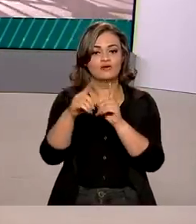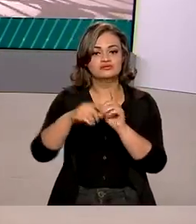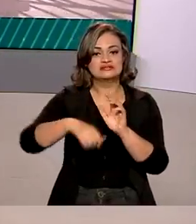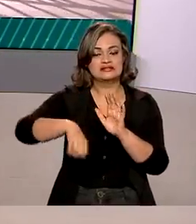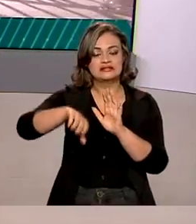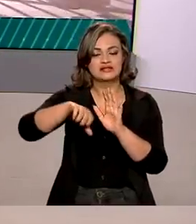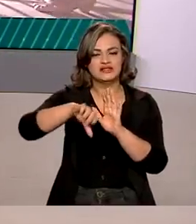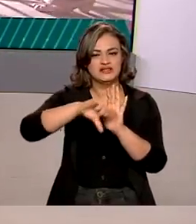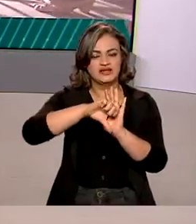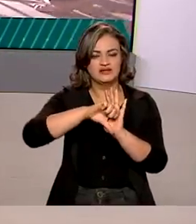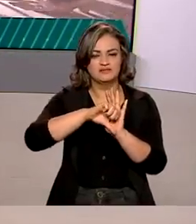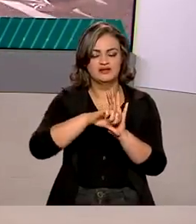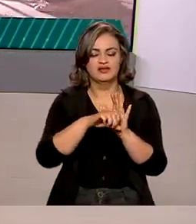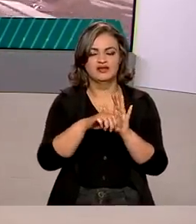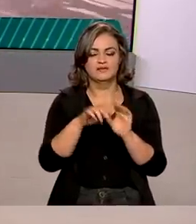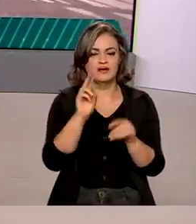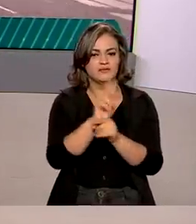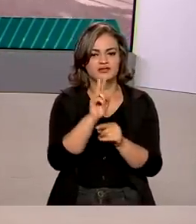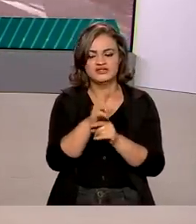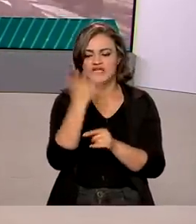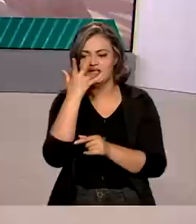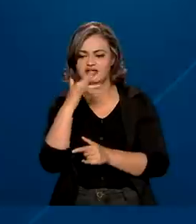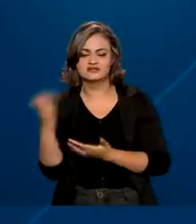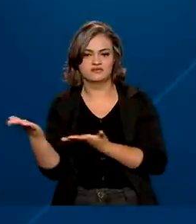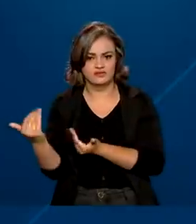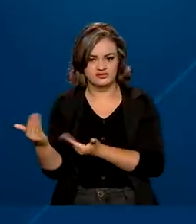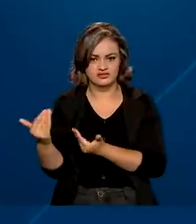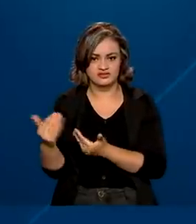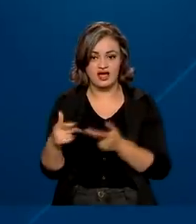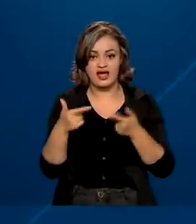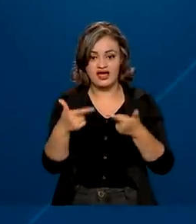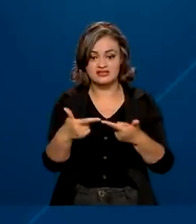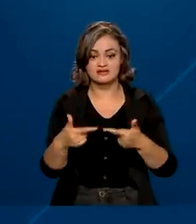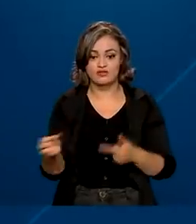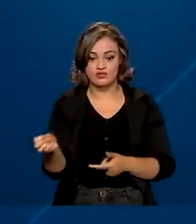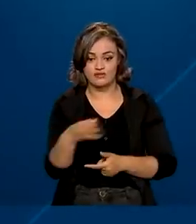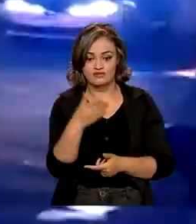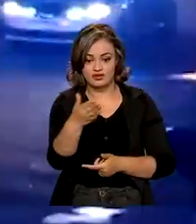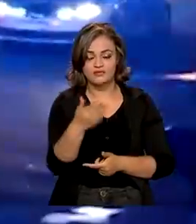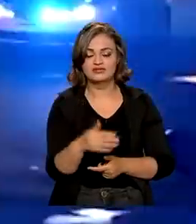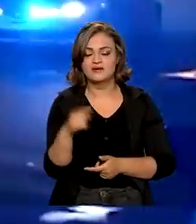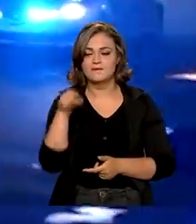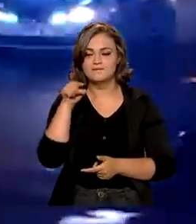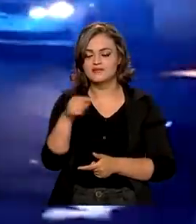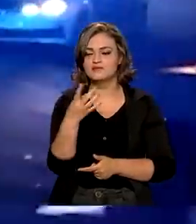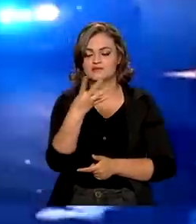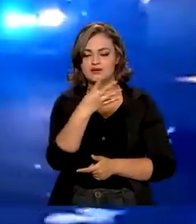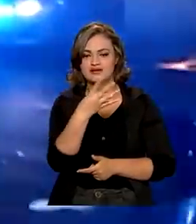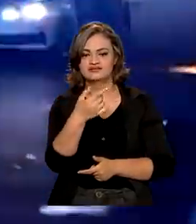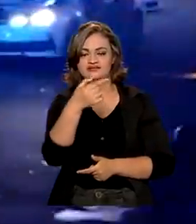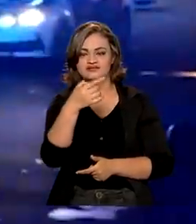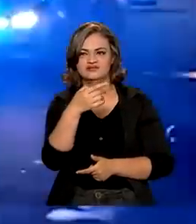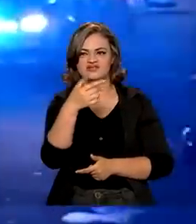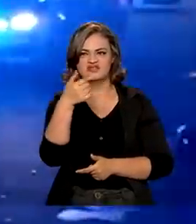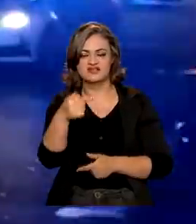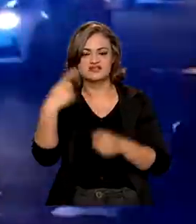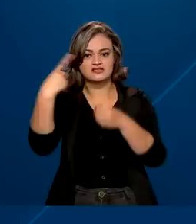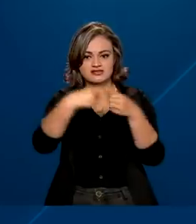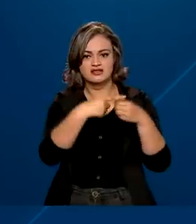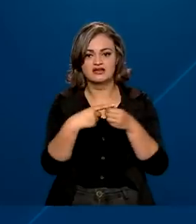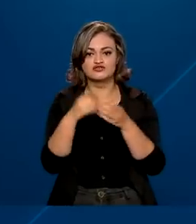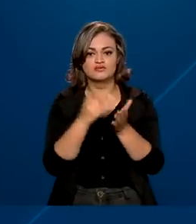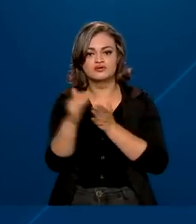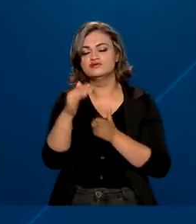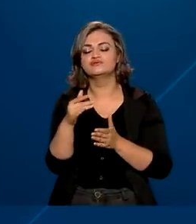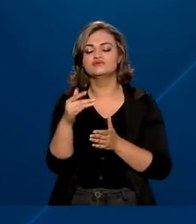violência contra crianças e adolescentes. A operação inédita ocorre em 1.047 municípios desde o dia 4 de